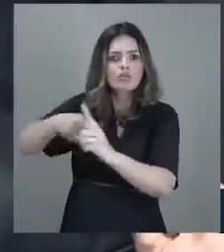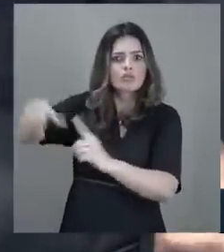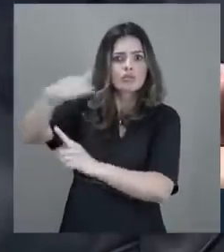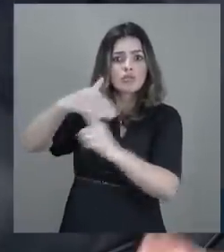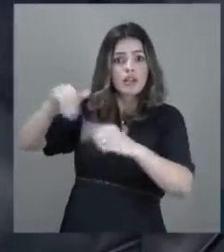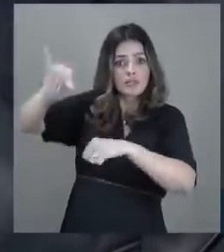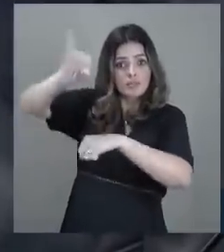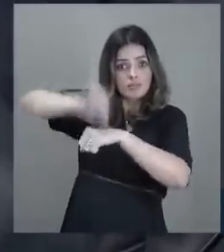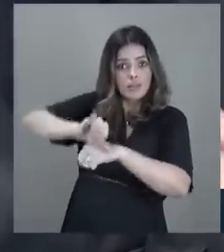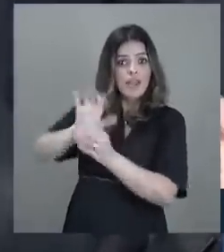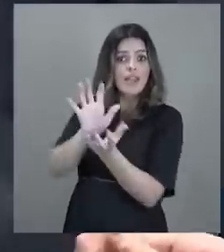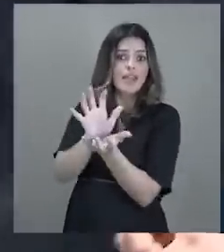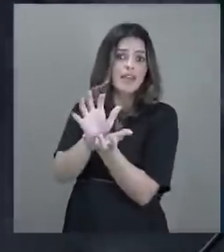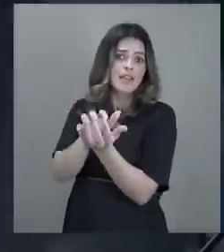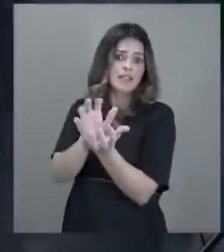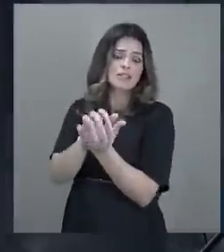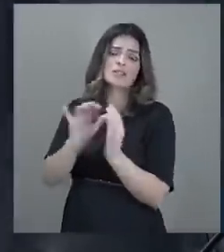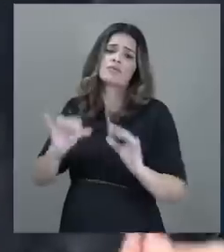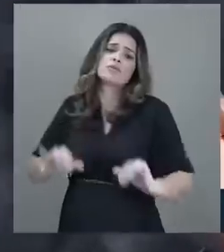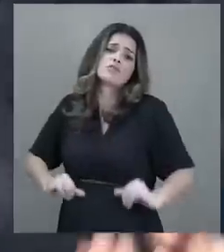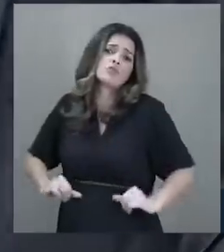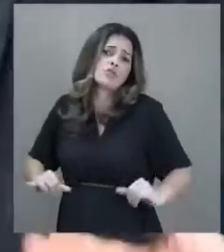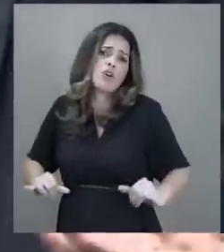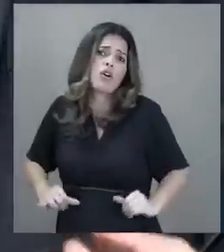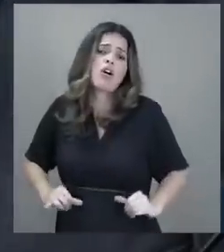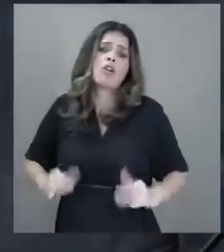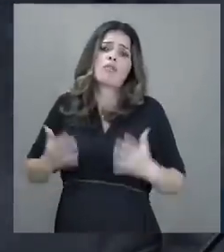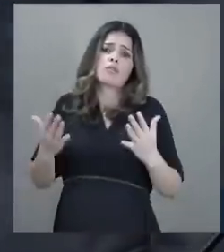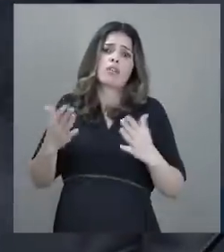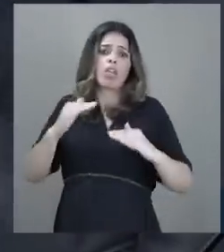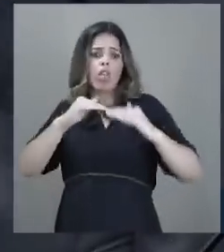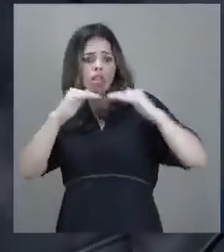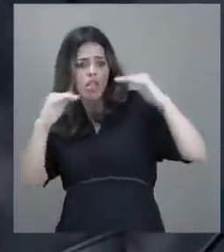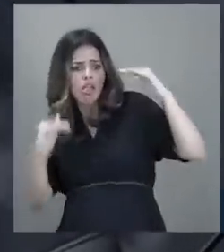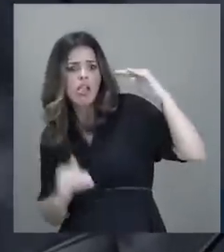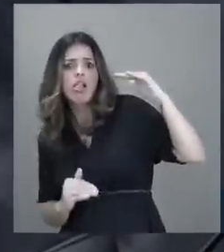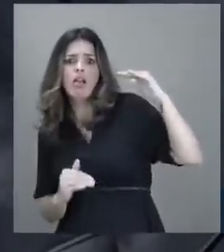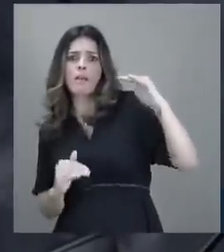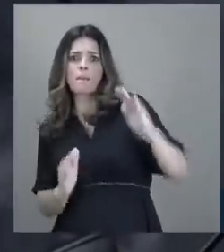capitais desse país que sofrem de profunda desigualdade.